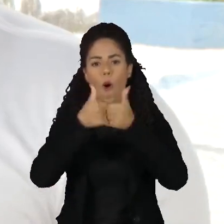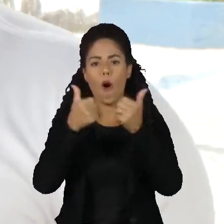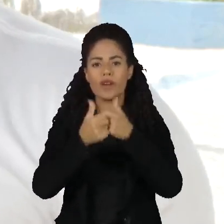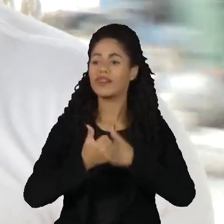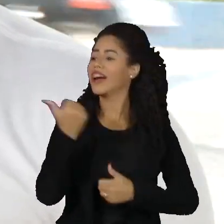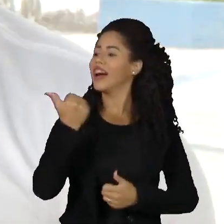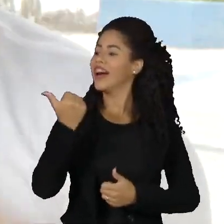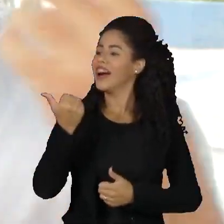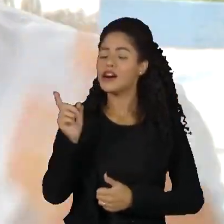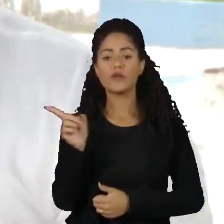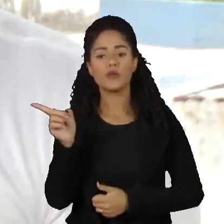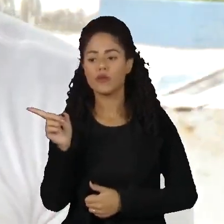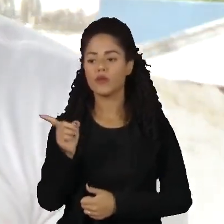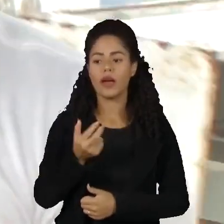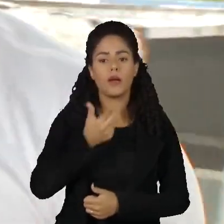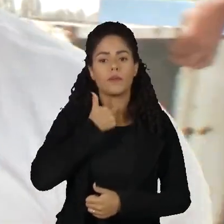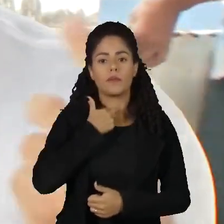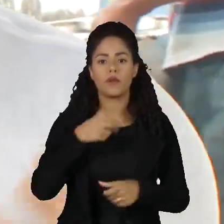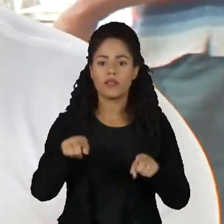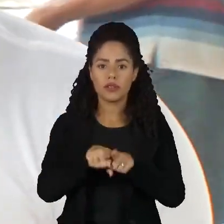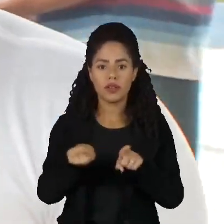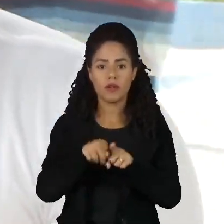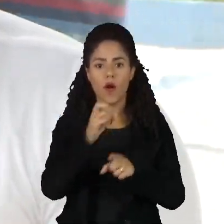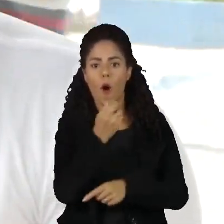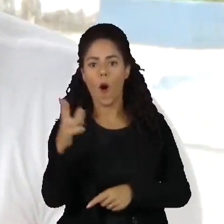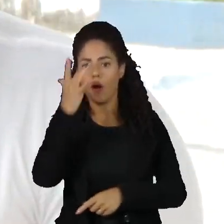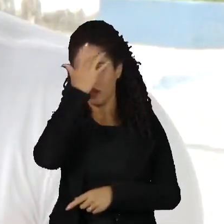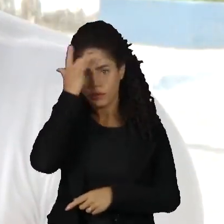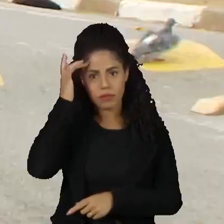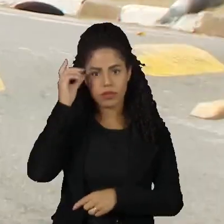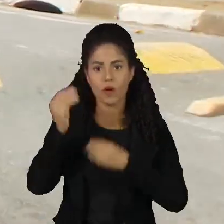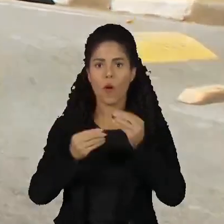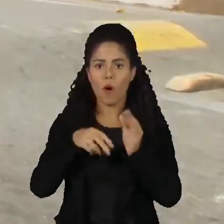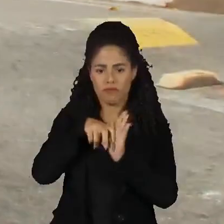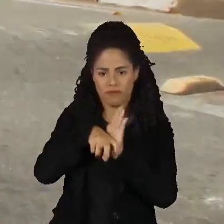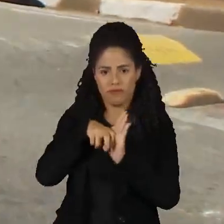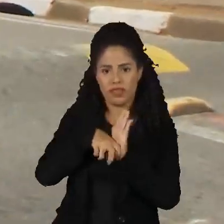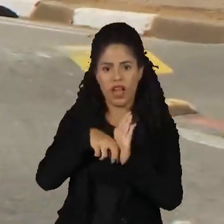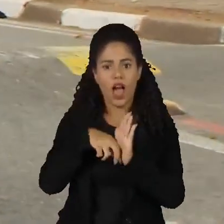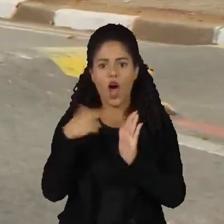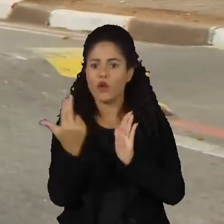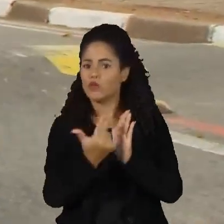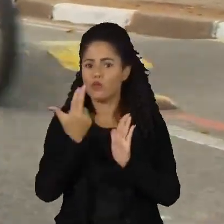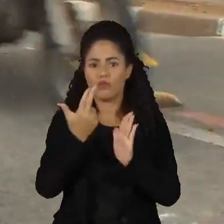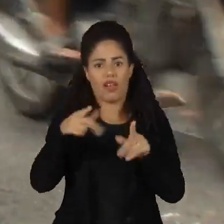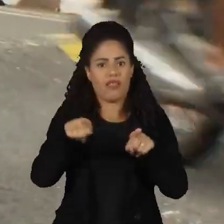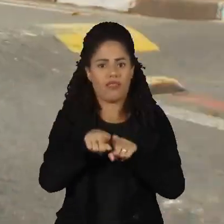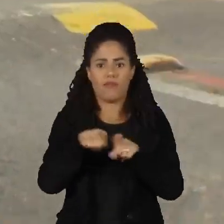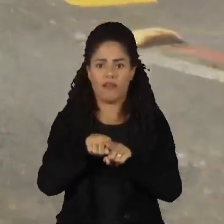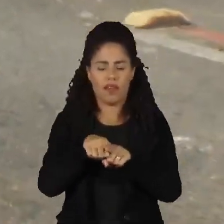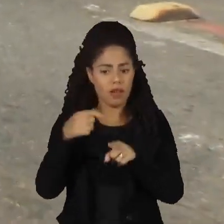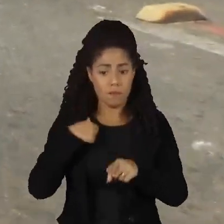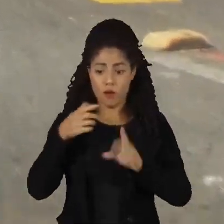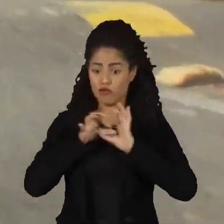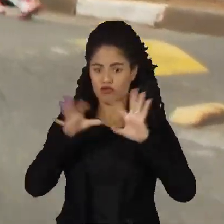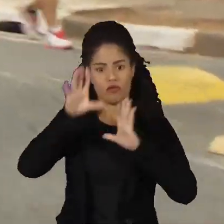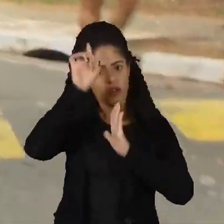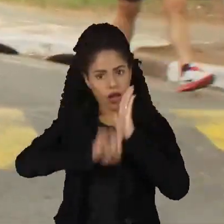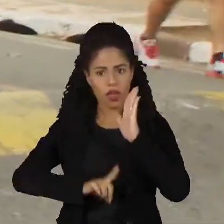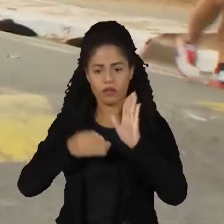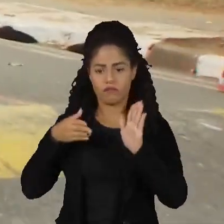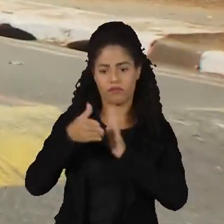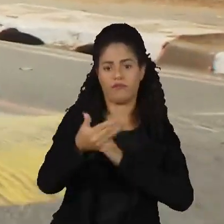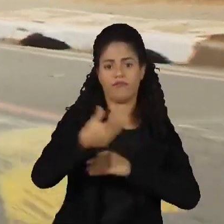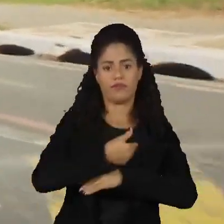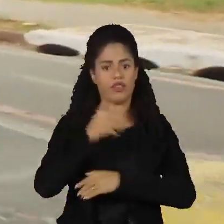está lotado, pede outro. Ah, já tem um outro cadeirante aqui. Não tinha. Pela legislação eu tenho o direito de ir e vir, mas não é bem